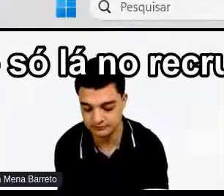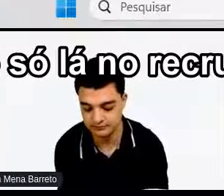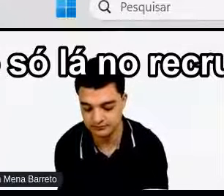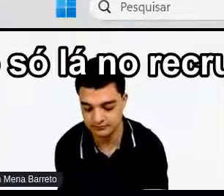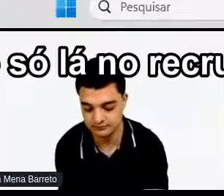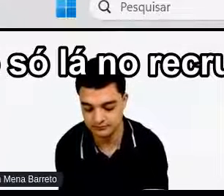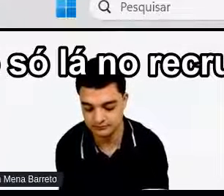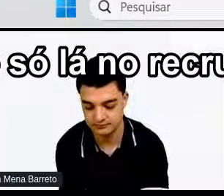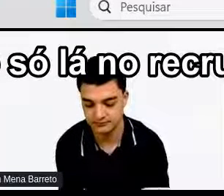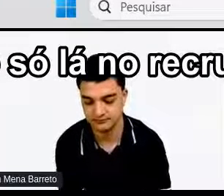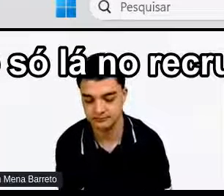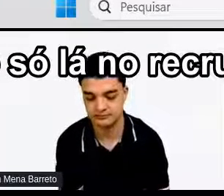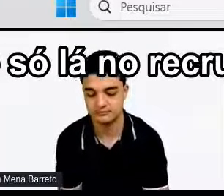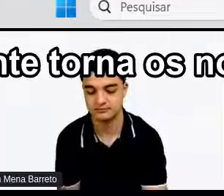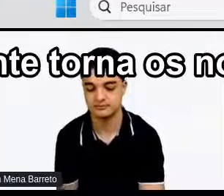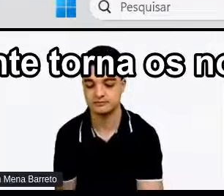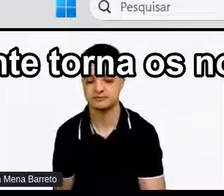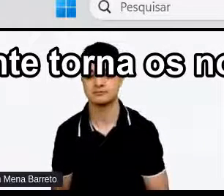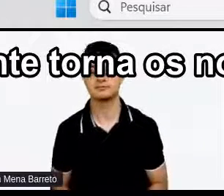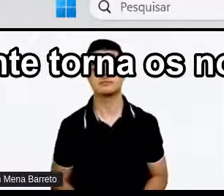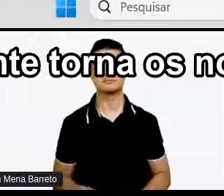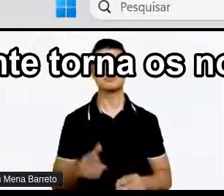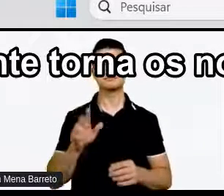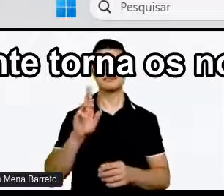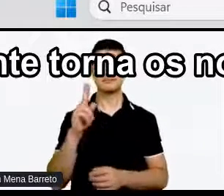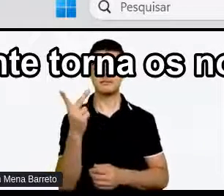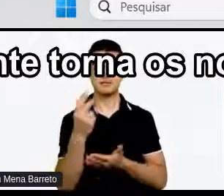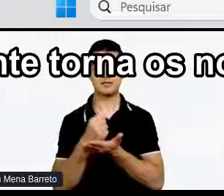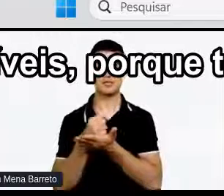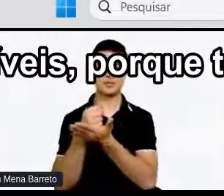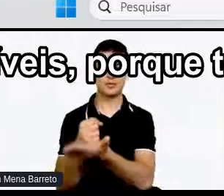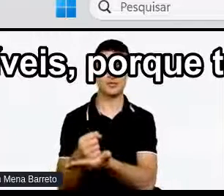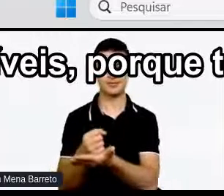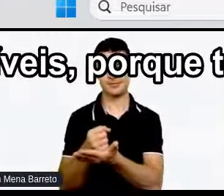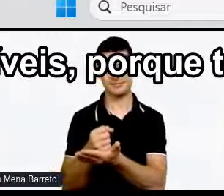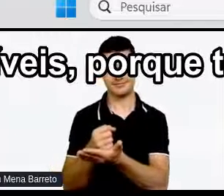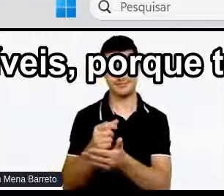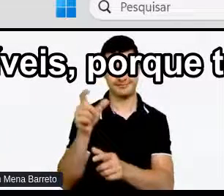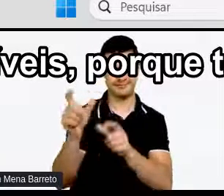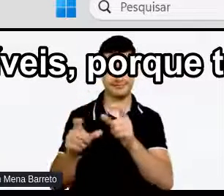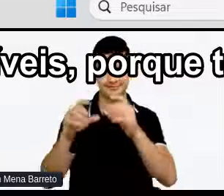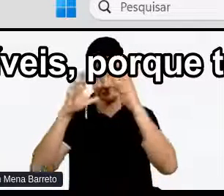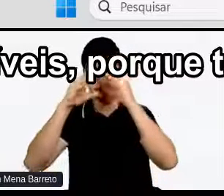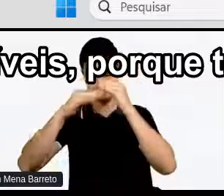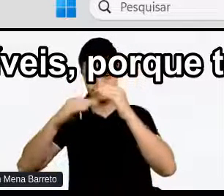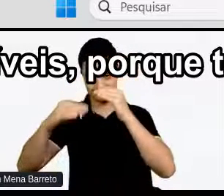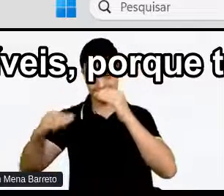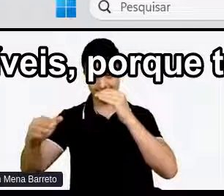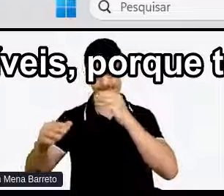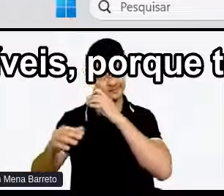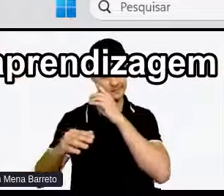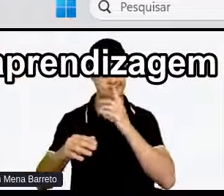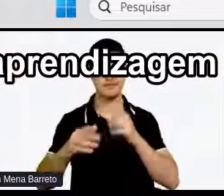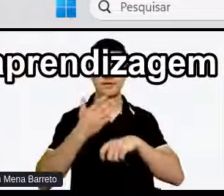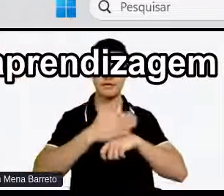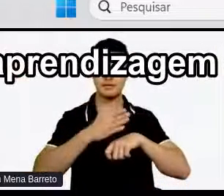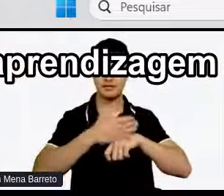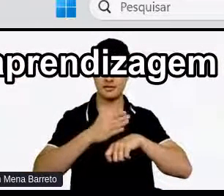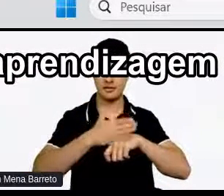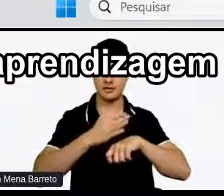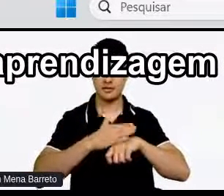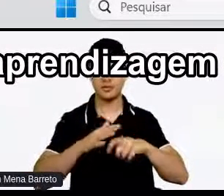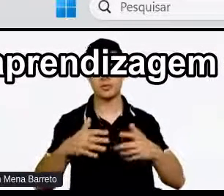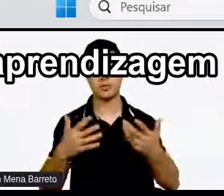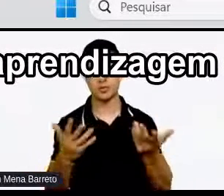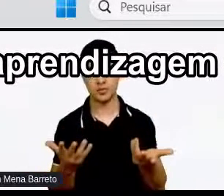Não só lá No recrutamento e seleção Mas quando a gente Torna os nossos treinamentos Por exemplo Mais acessíveis Porque tem necessidades especiais